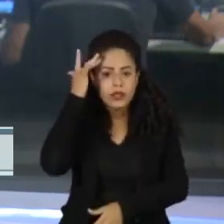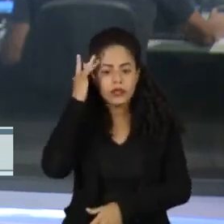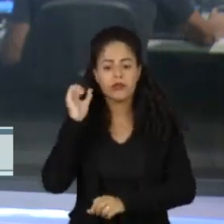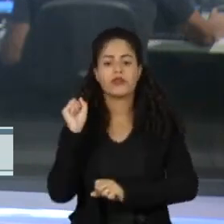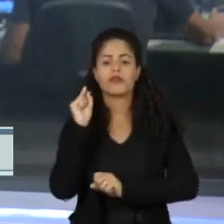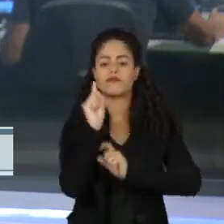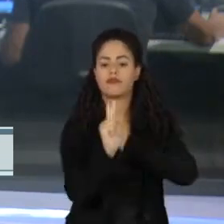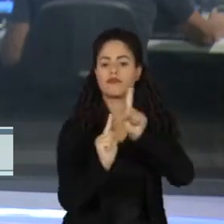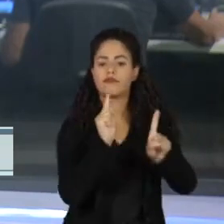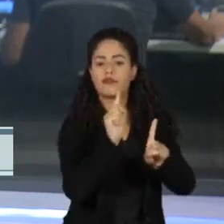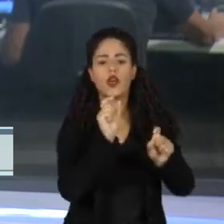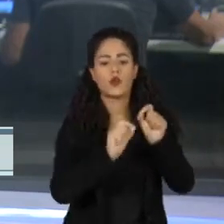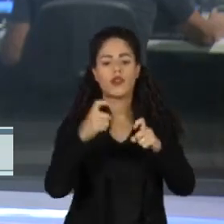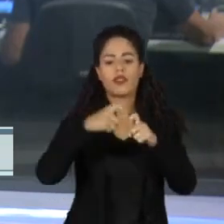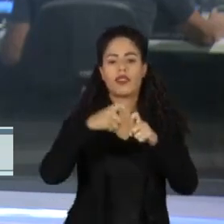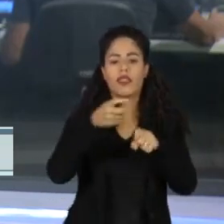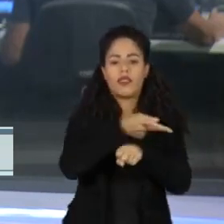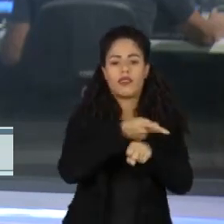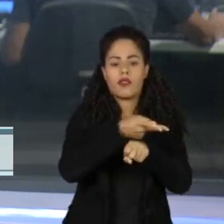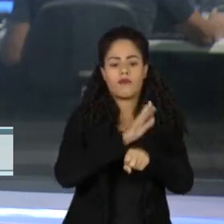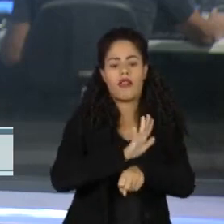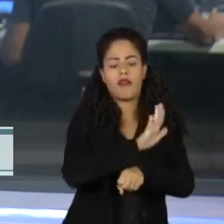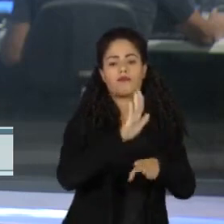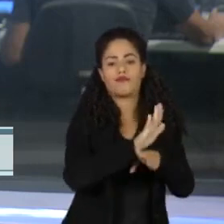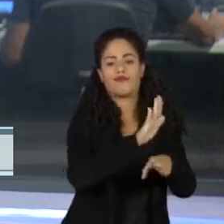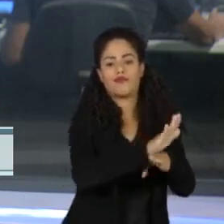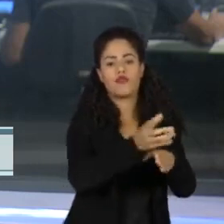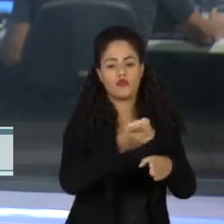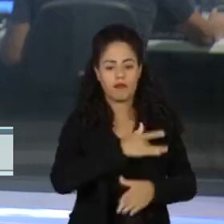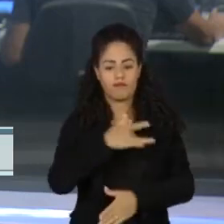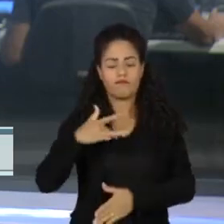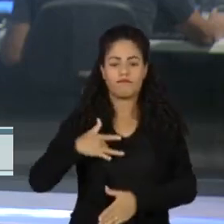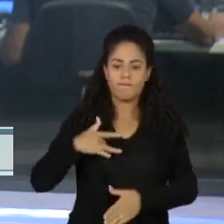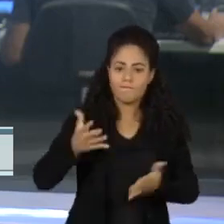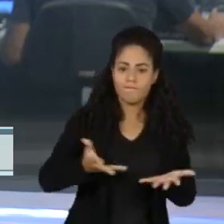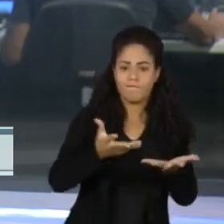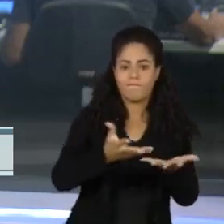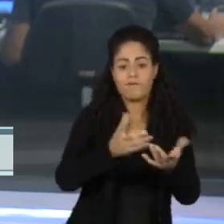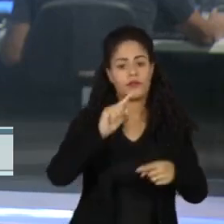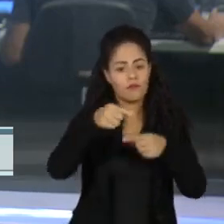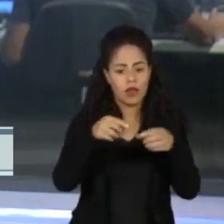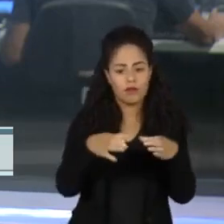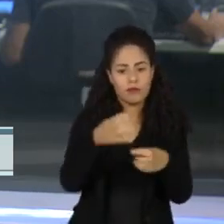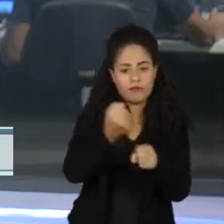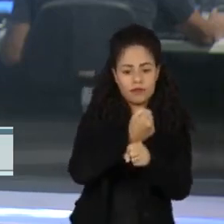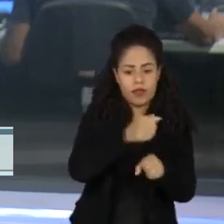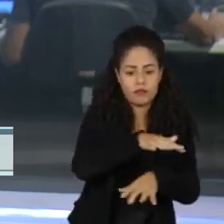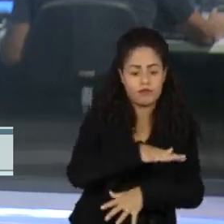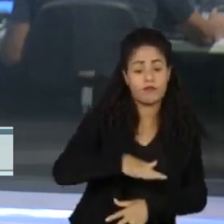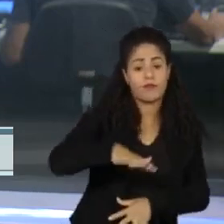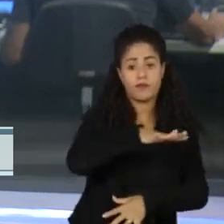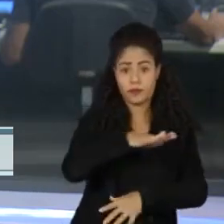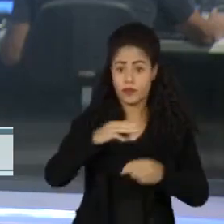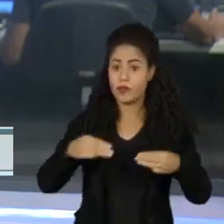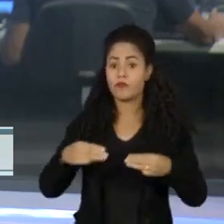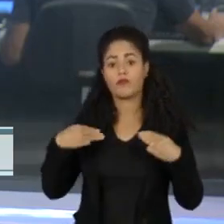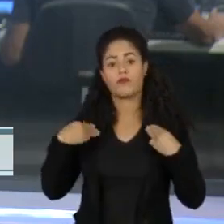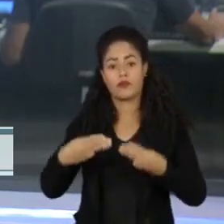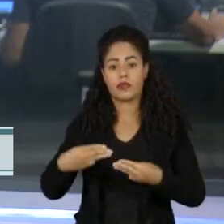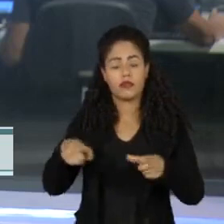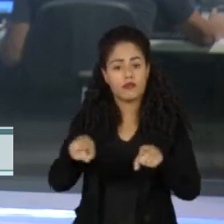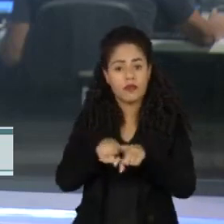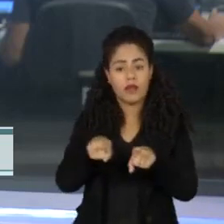que vão trabalhar no hospital de campanha que será montado nos próximos dias. O ministro da Justiça, Flávio Dino,